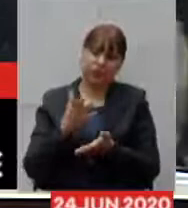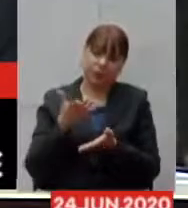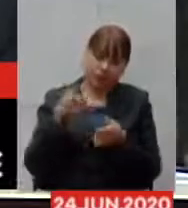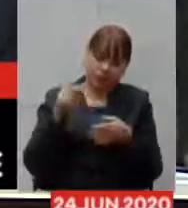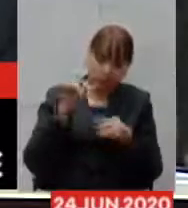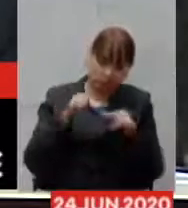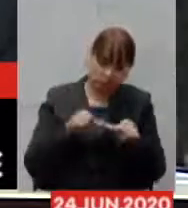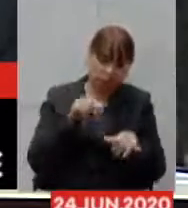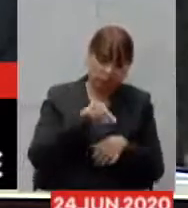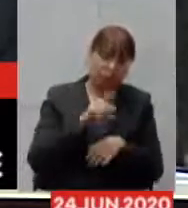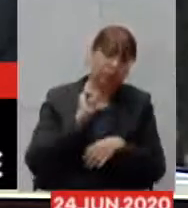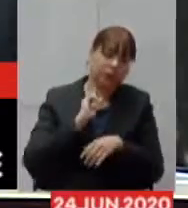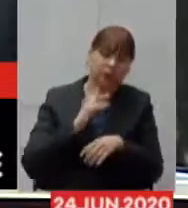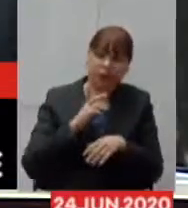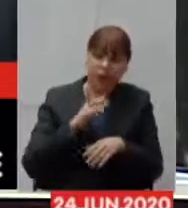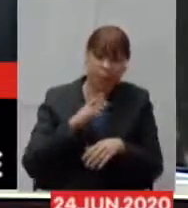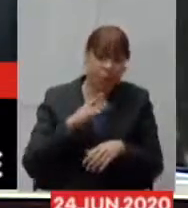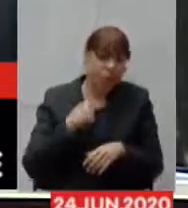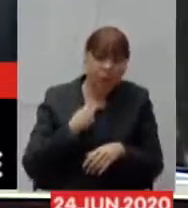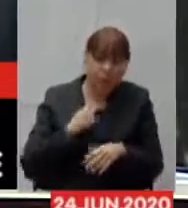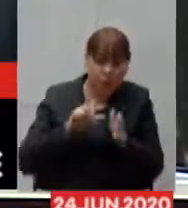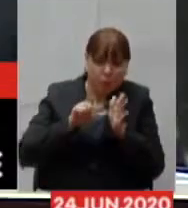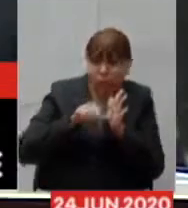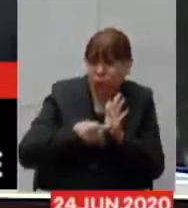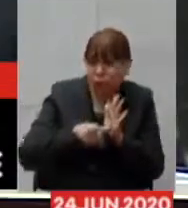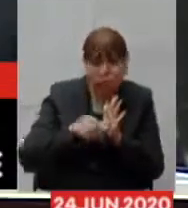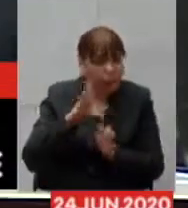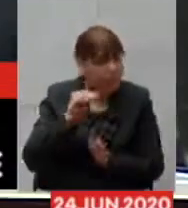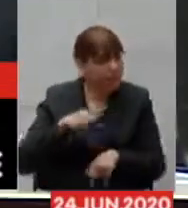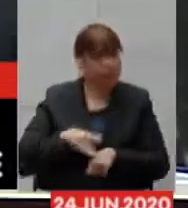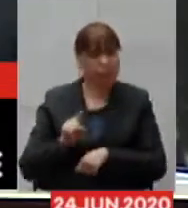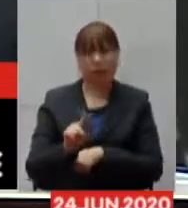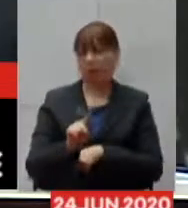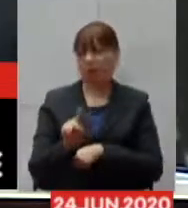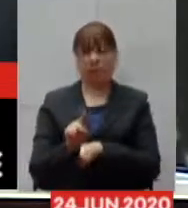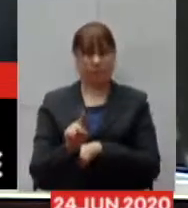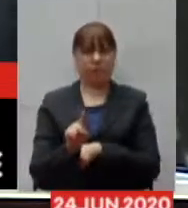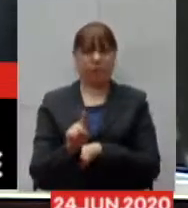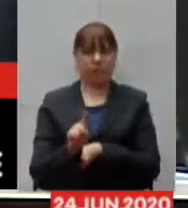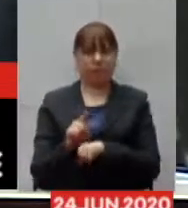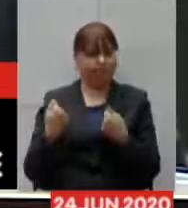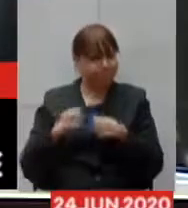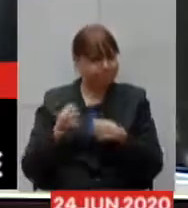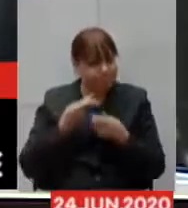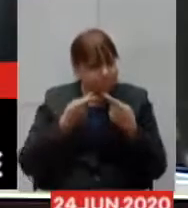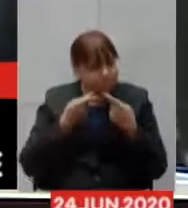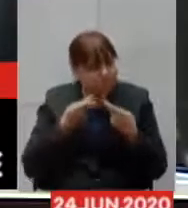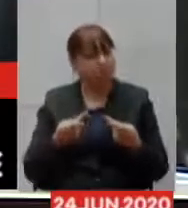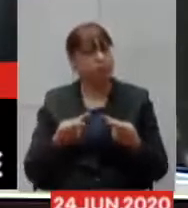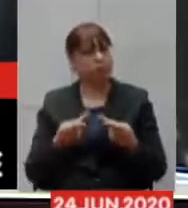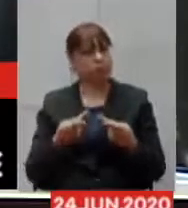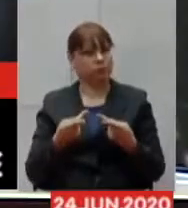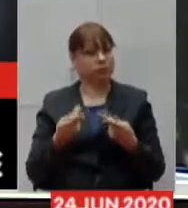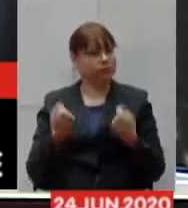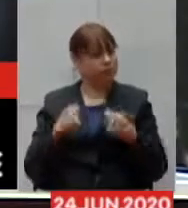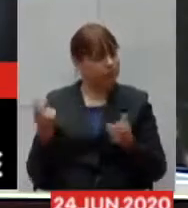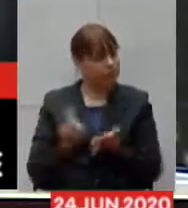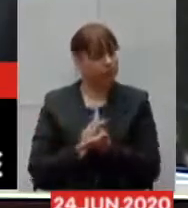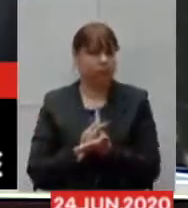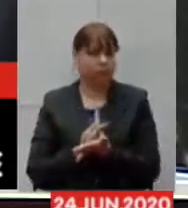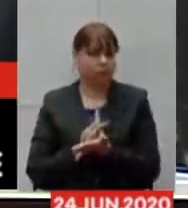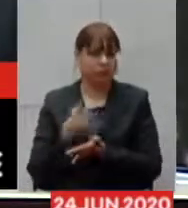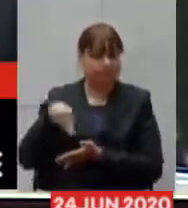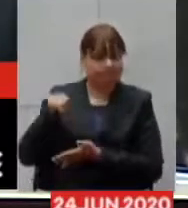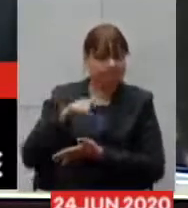eu acho que é chegada a hora da gente sabe falar um pouco mais alto isso tem que acontecer os senhores